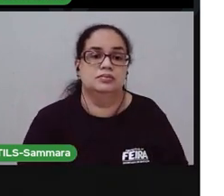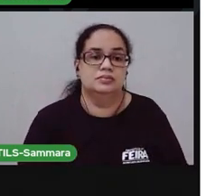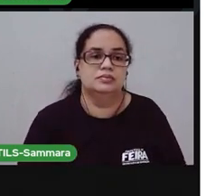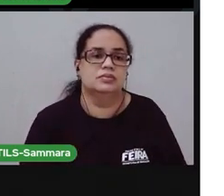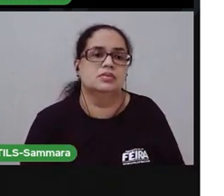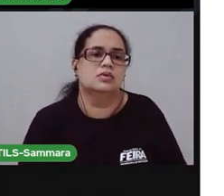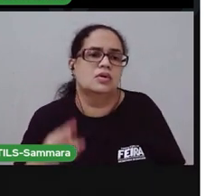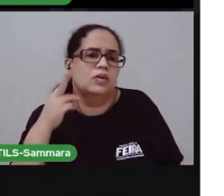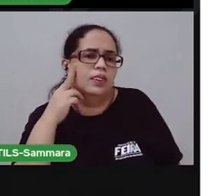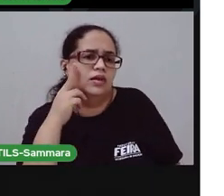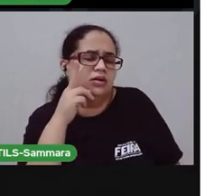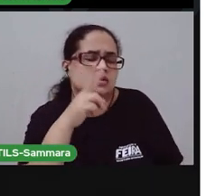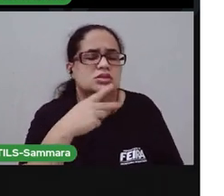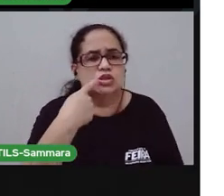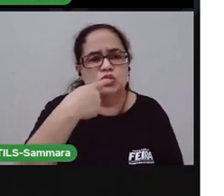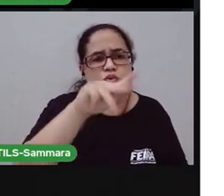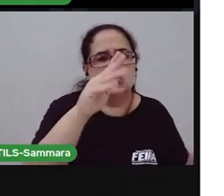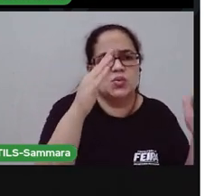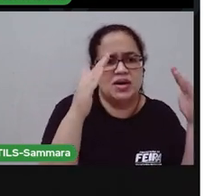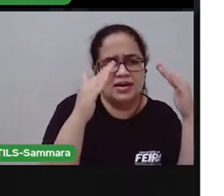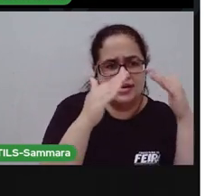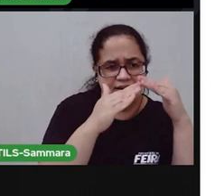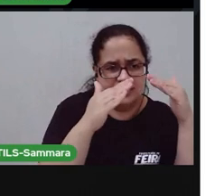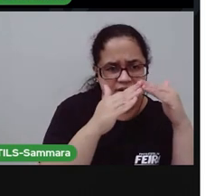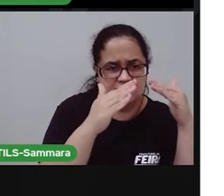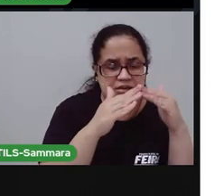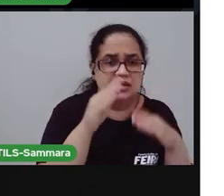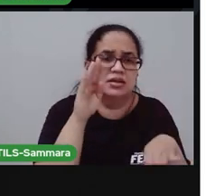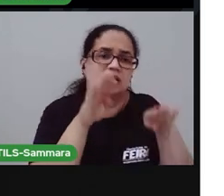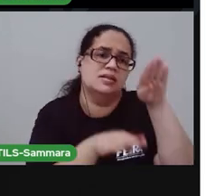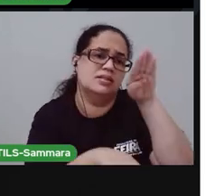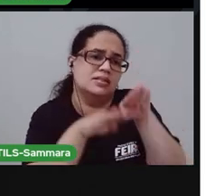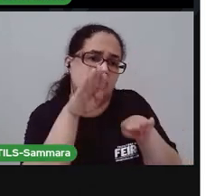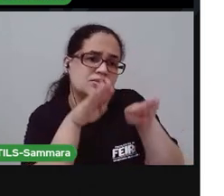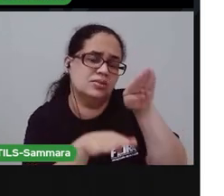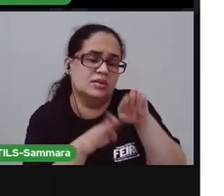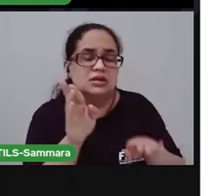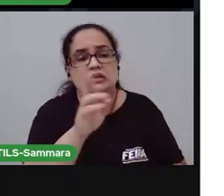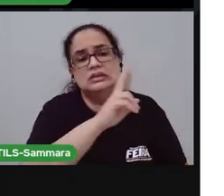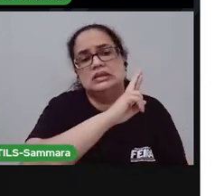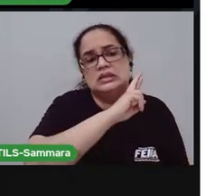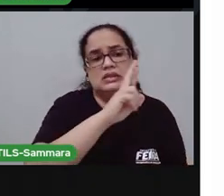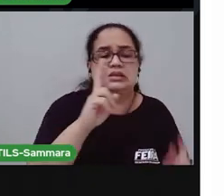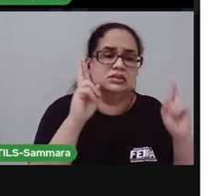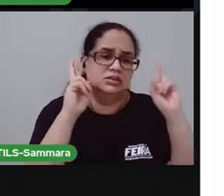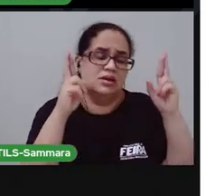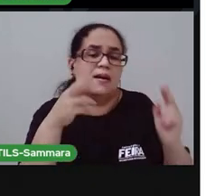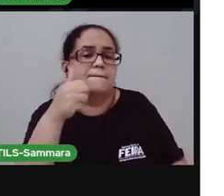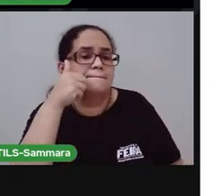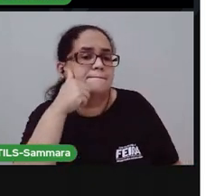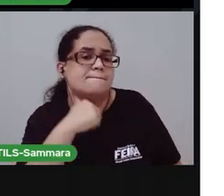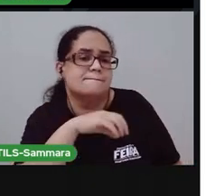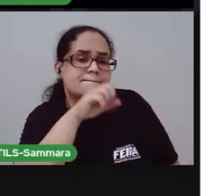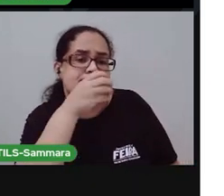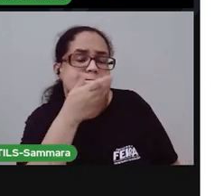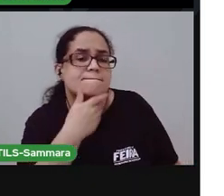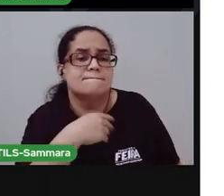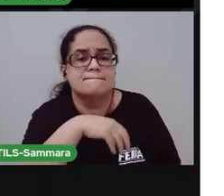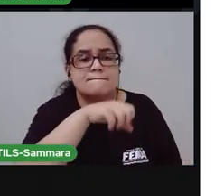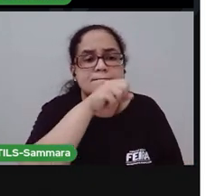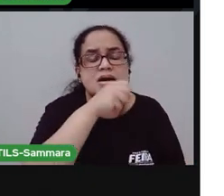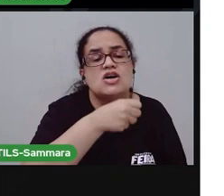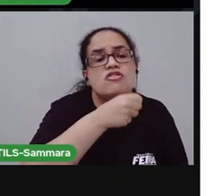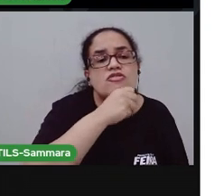Você aí na sua casa, talvez algum de seus responsáveis, pai, mãe, avó, tia,